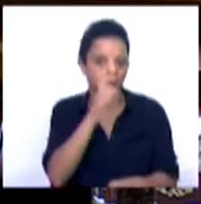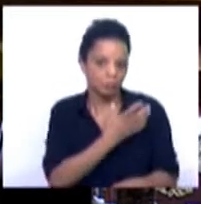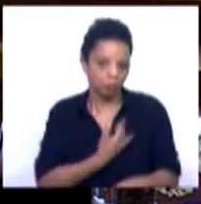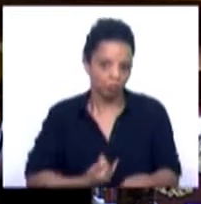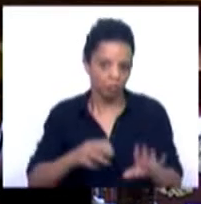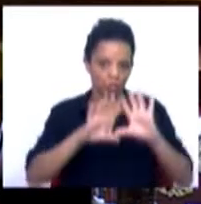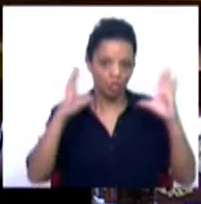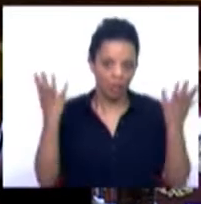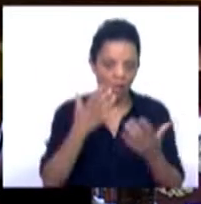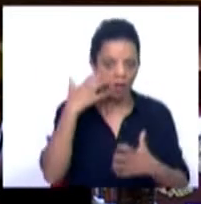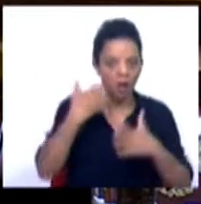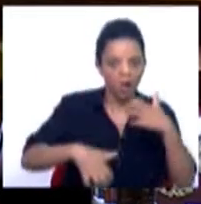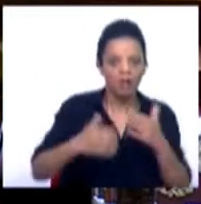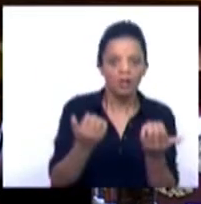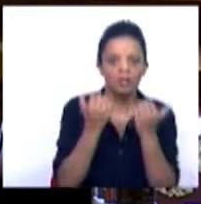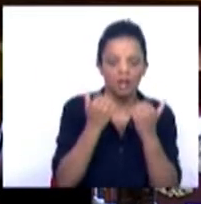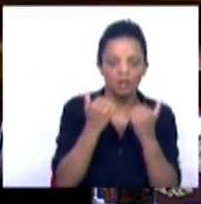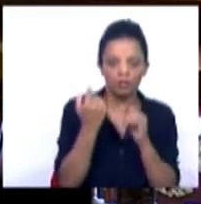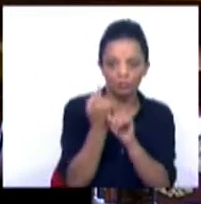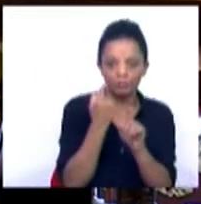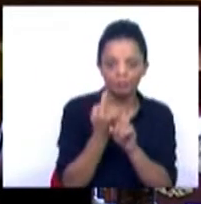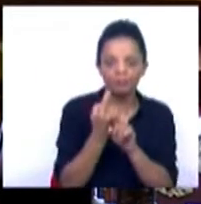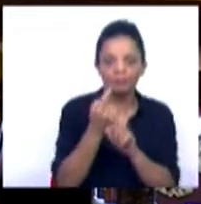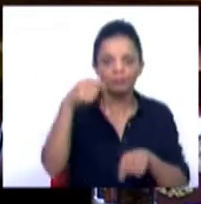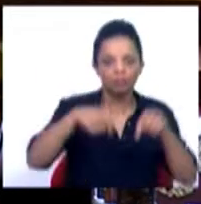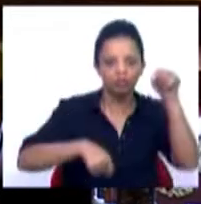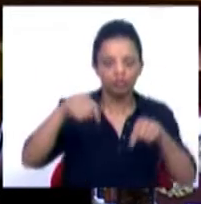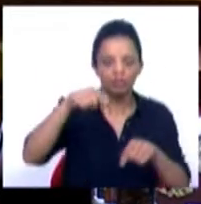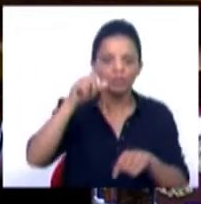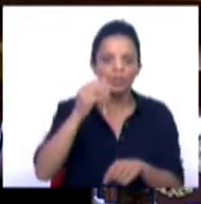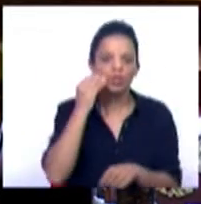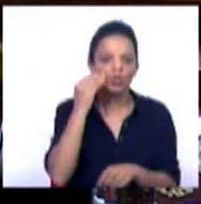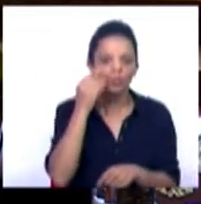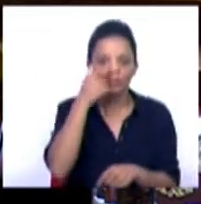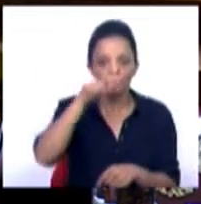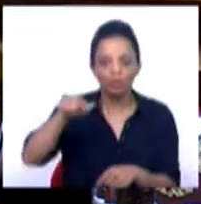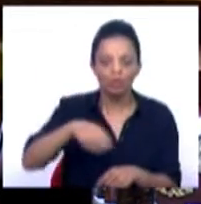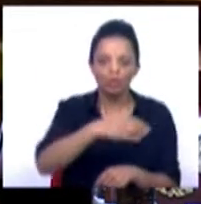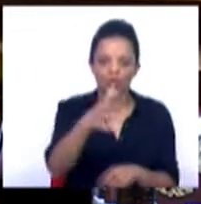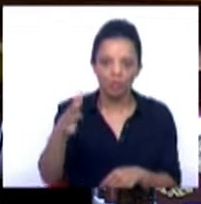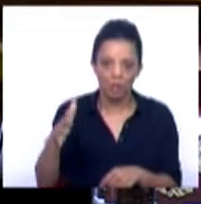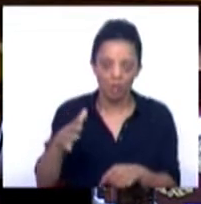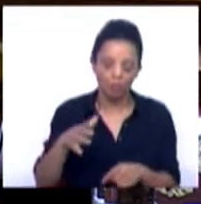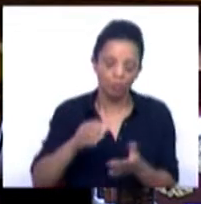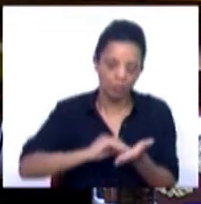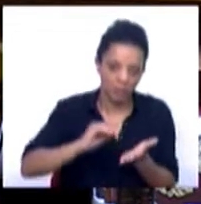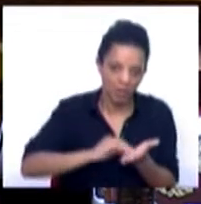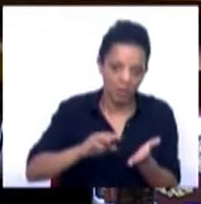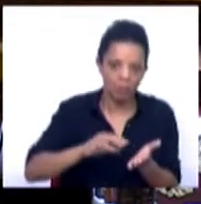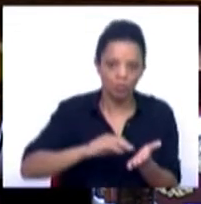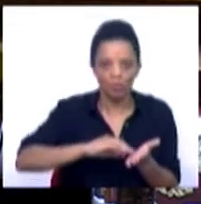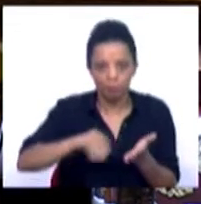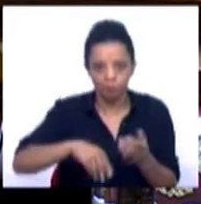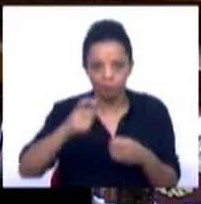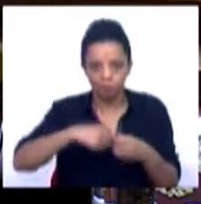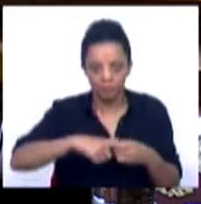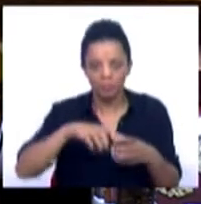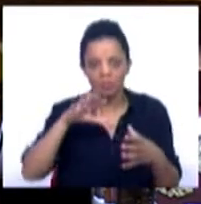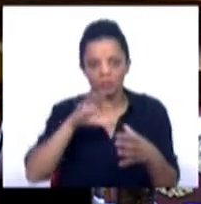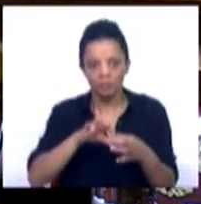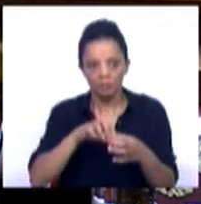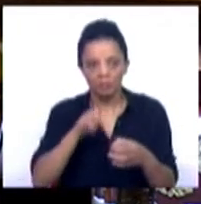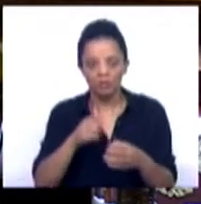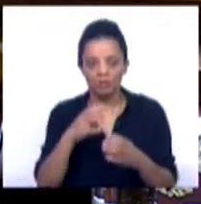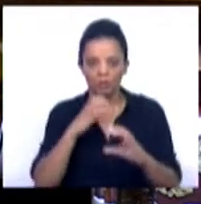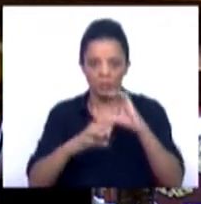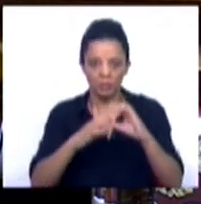geral e indiscriminada de dados de tráfego e de localização dos assinantes e utilizadores registados em relação à totalidade dos